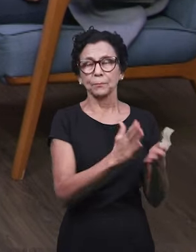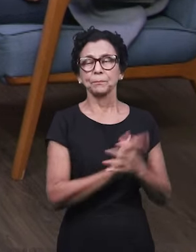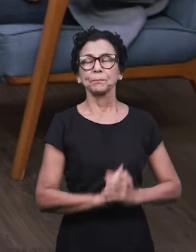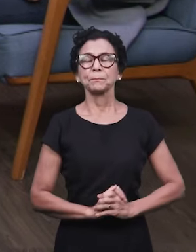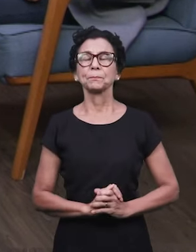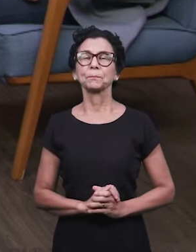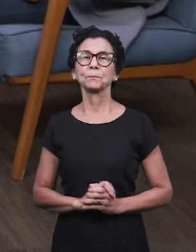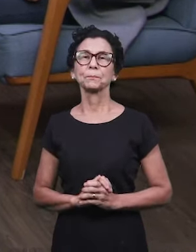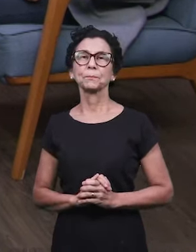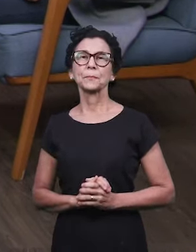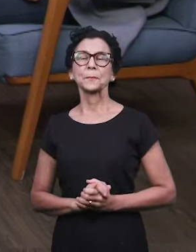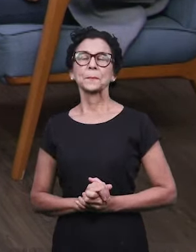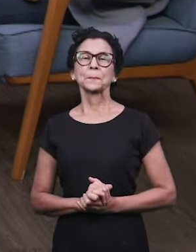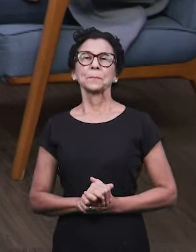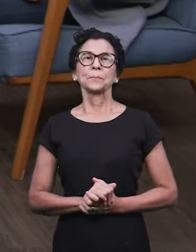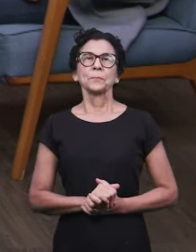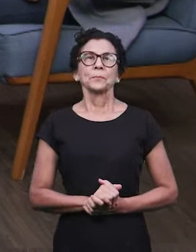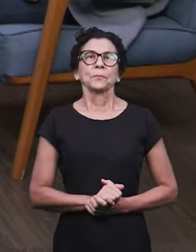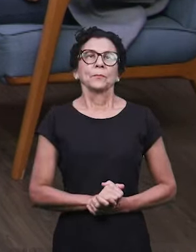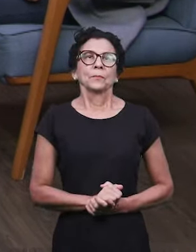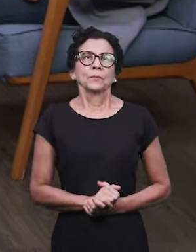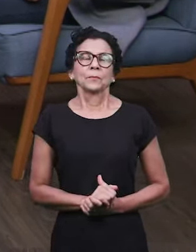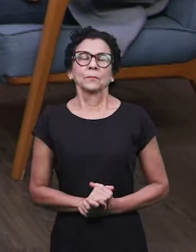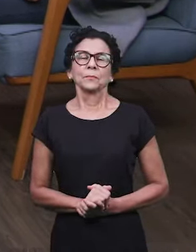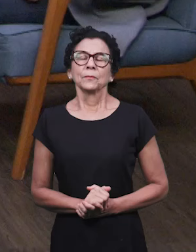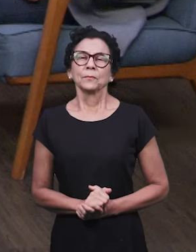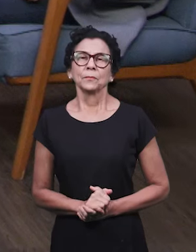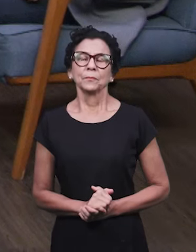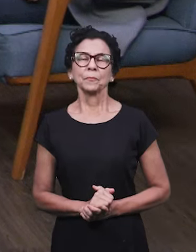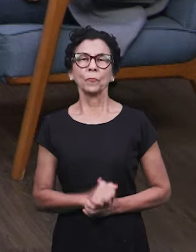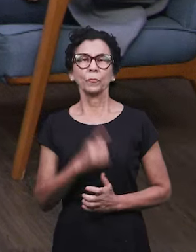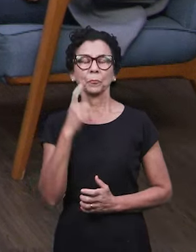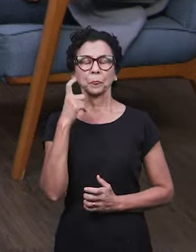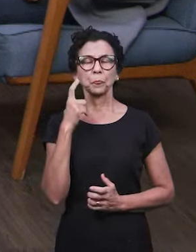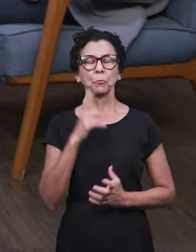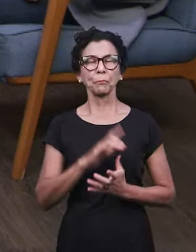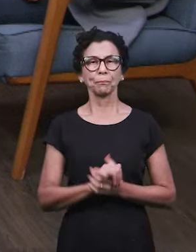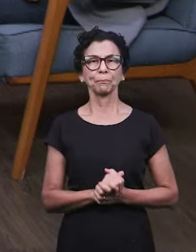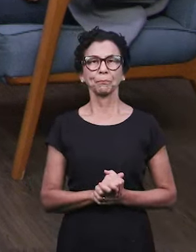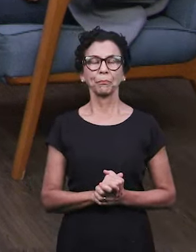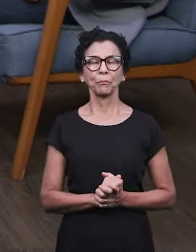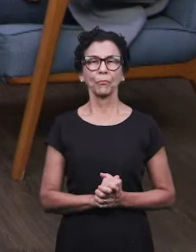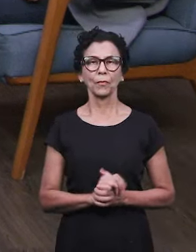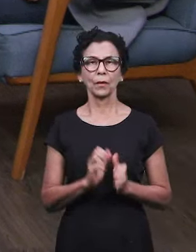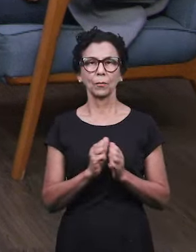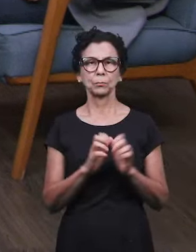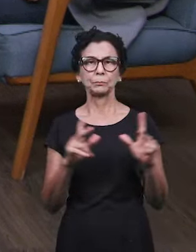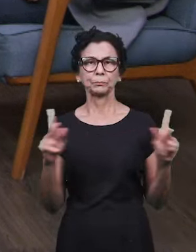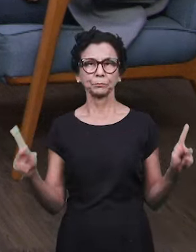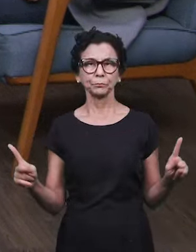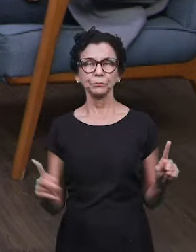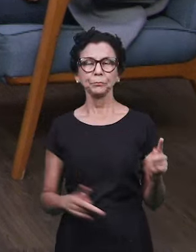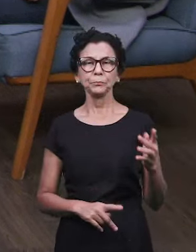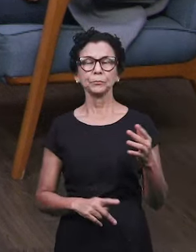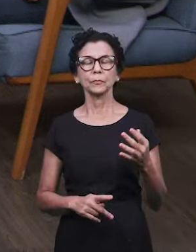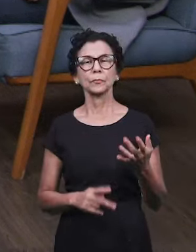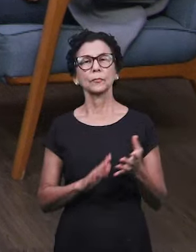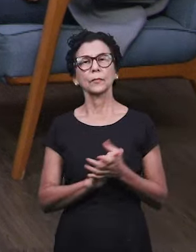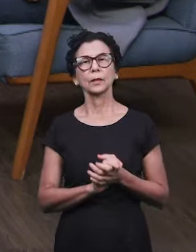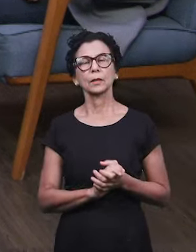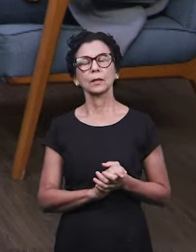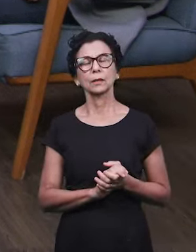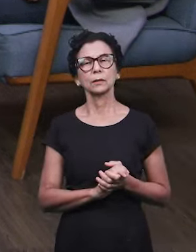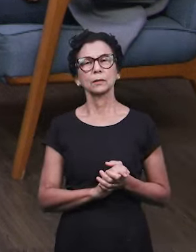livro do Apocalipse, que é o tema principal nosso aqui, ele tem sete bem-aventuranças.